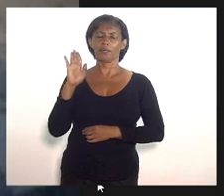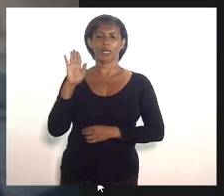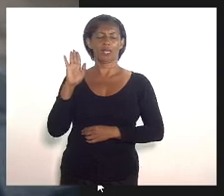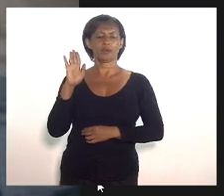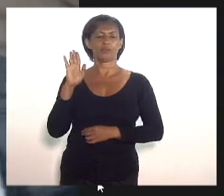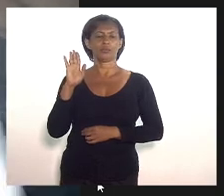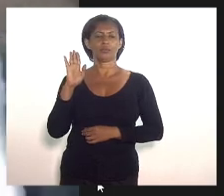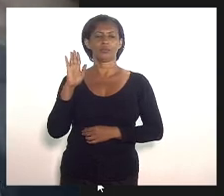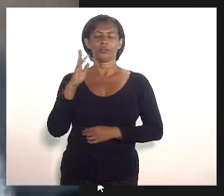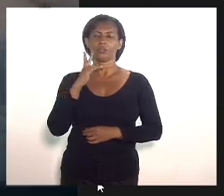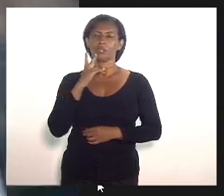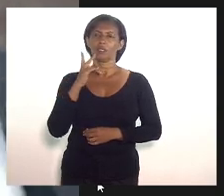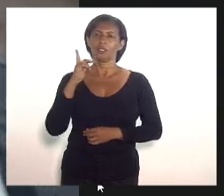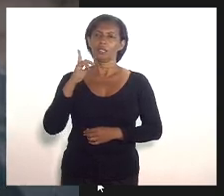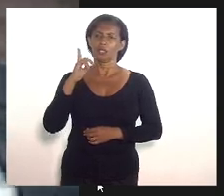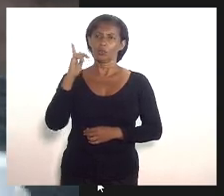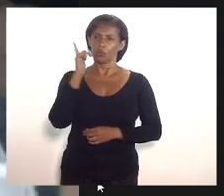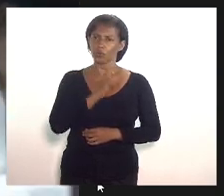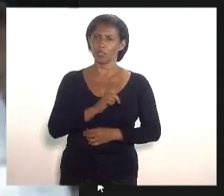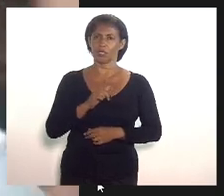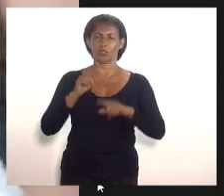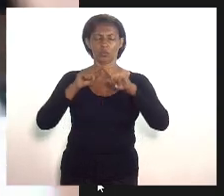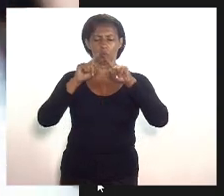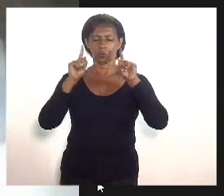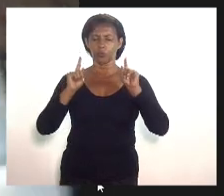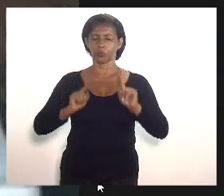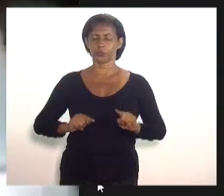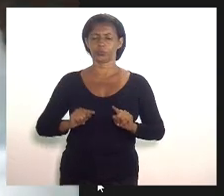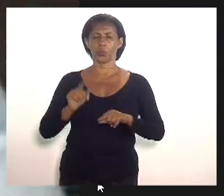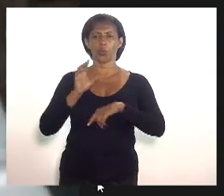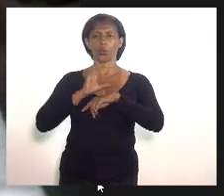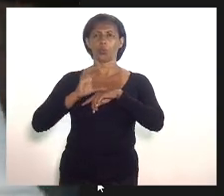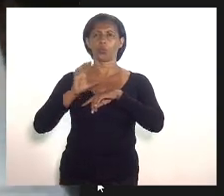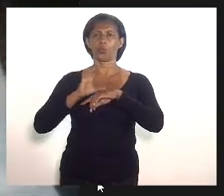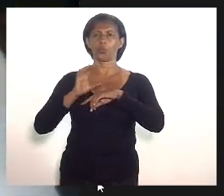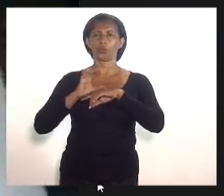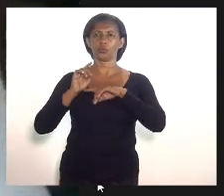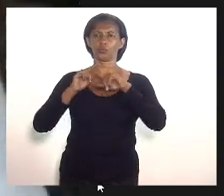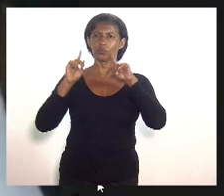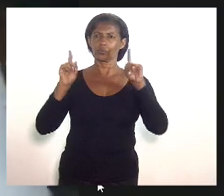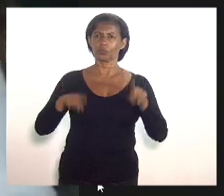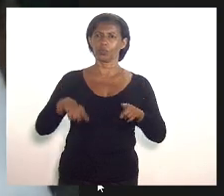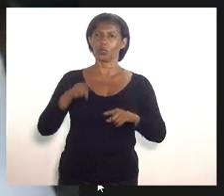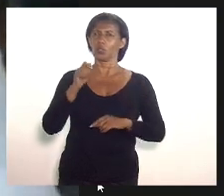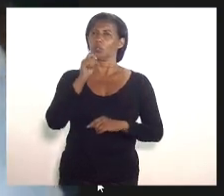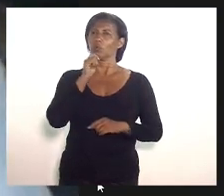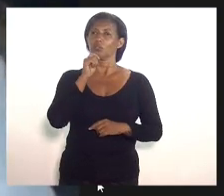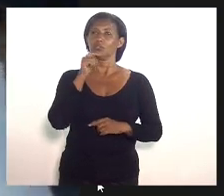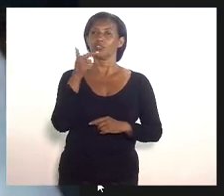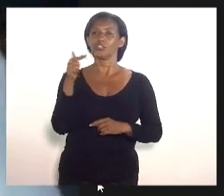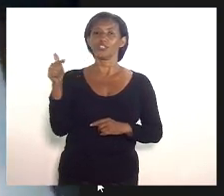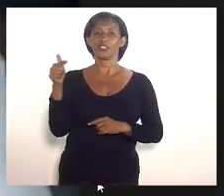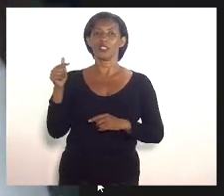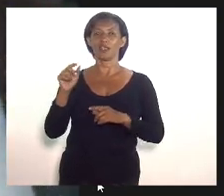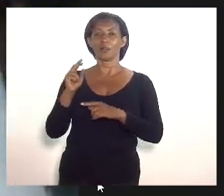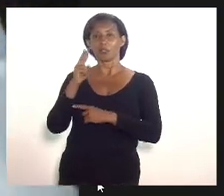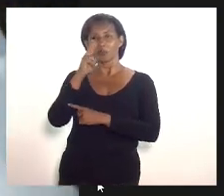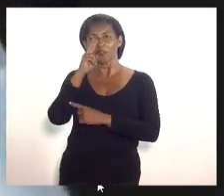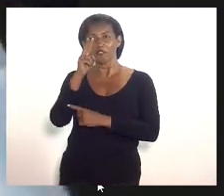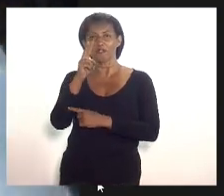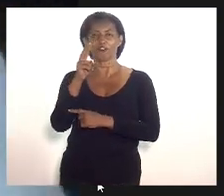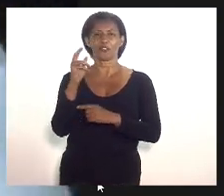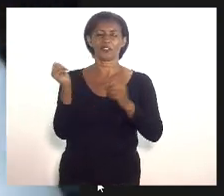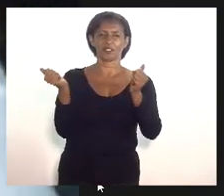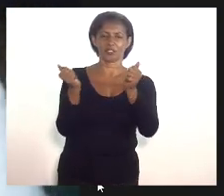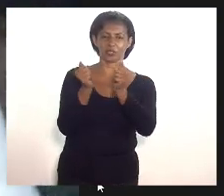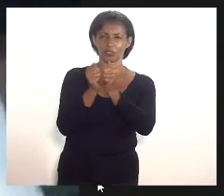do concurso público não teria a mesma força se não fosse sempre coadunado e com a